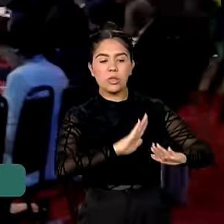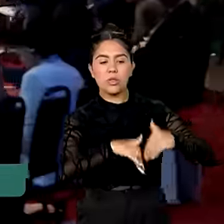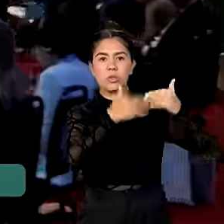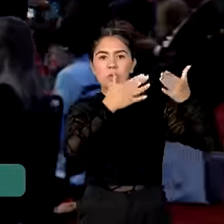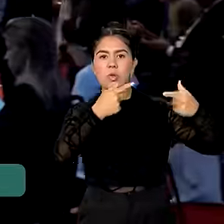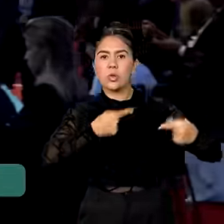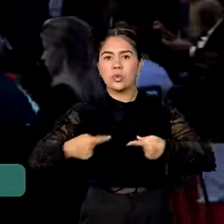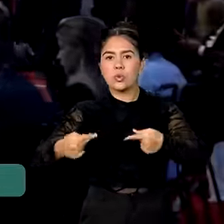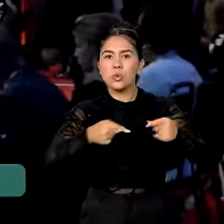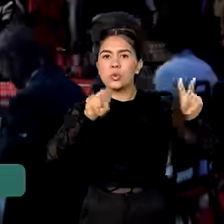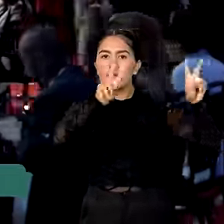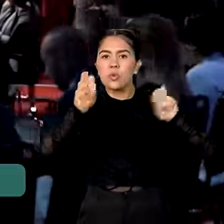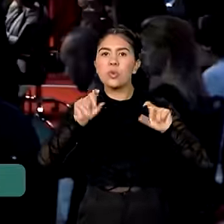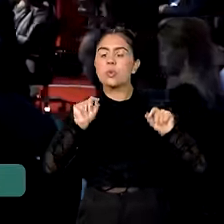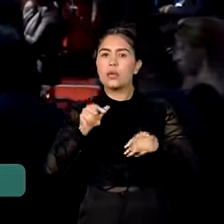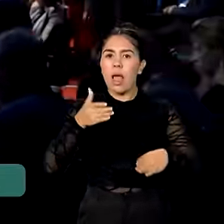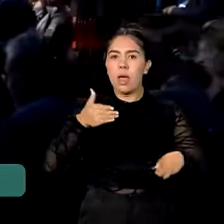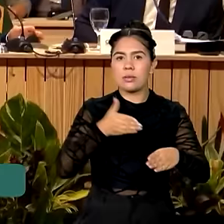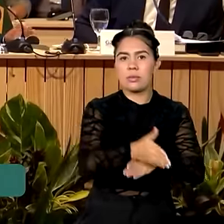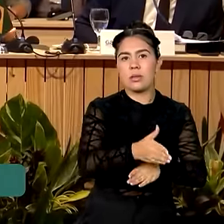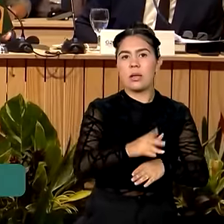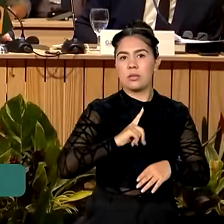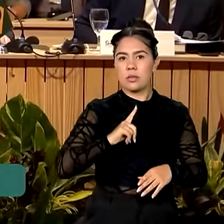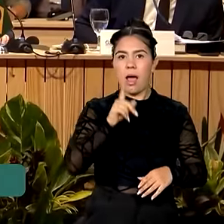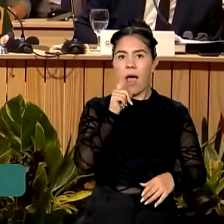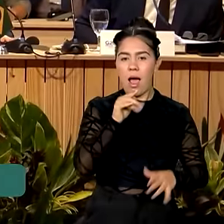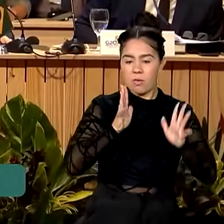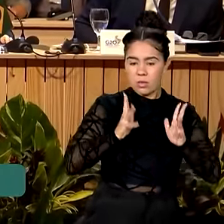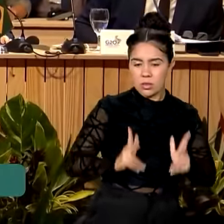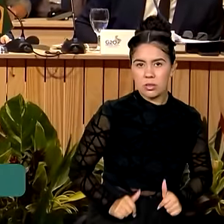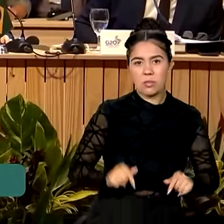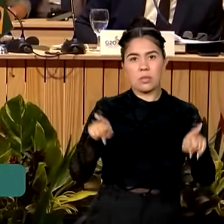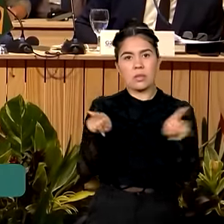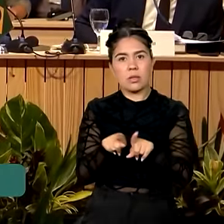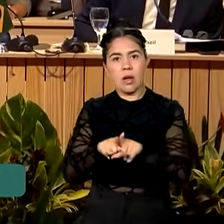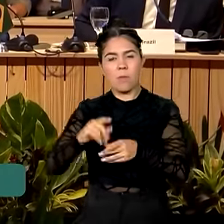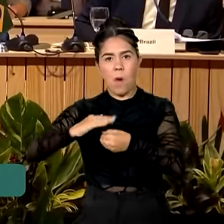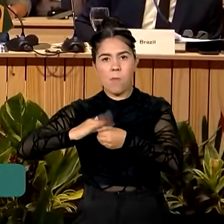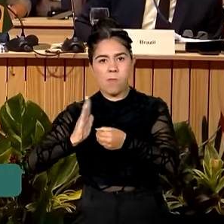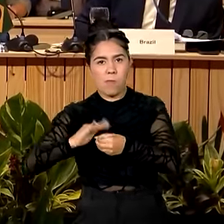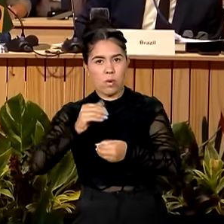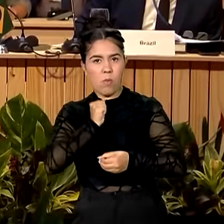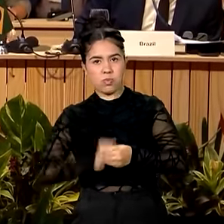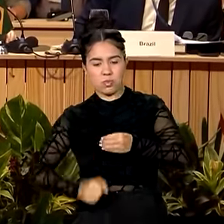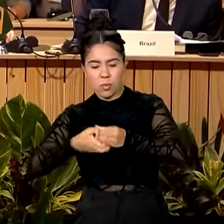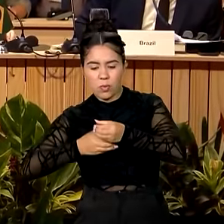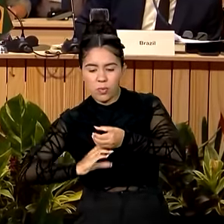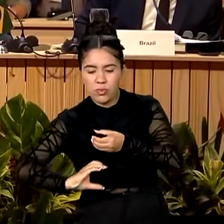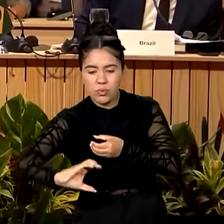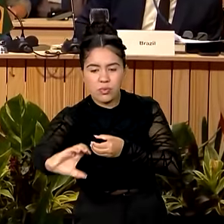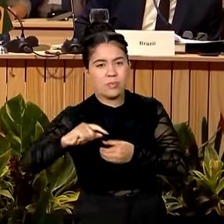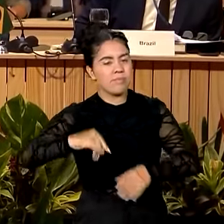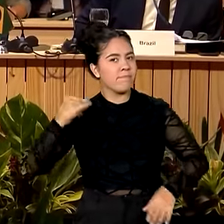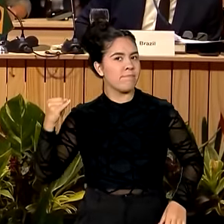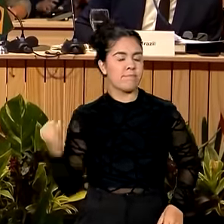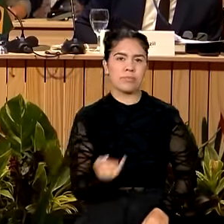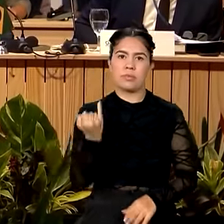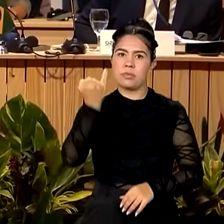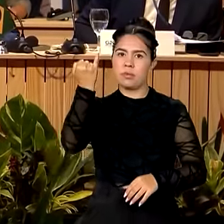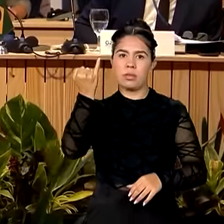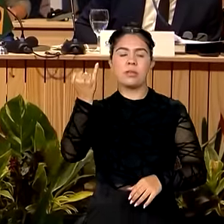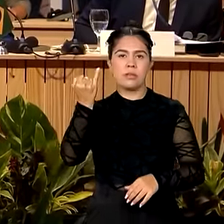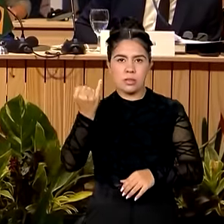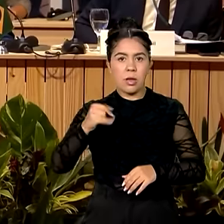questões como acesso à água e saneamento. Água potável e saneamento básico são cruciais não apenas para o